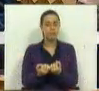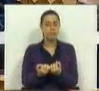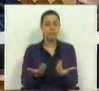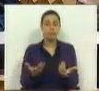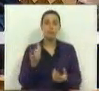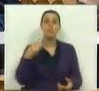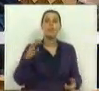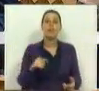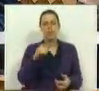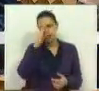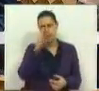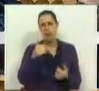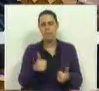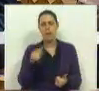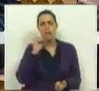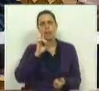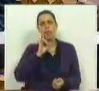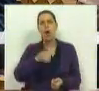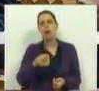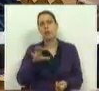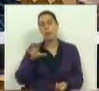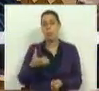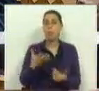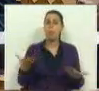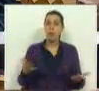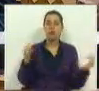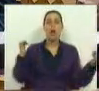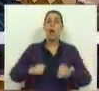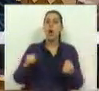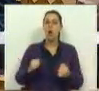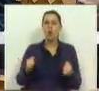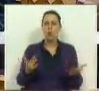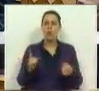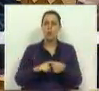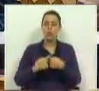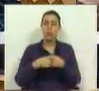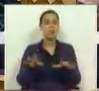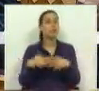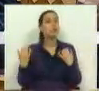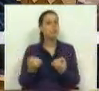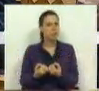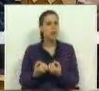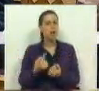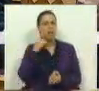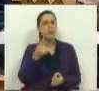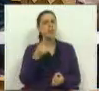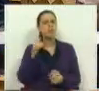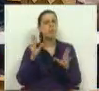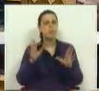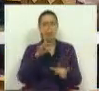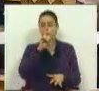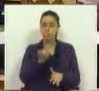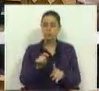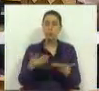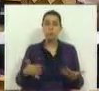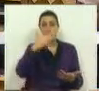O Partido Socialista sabe bem da importância para o país de um acordo na concertação social, em particular no